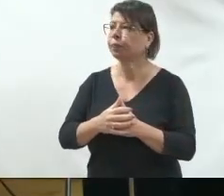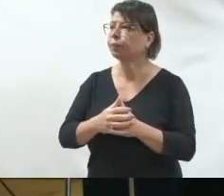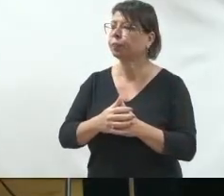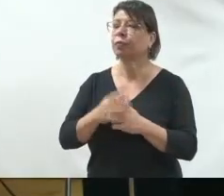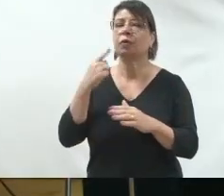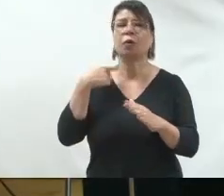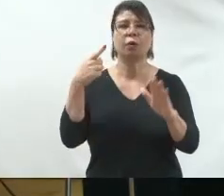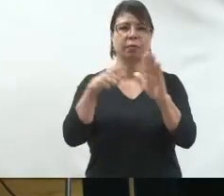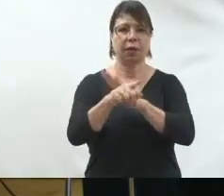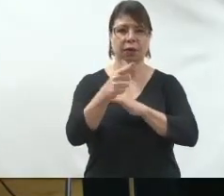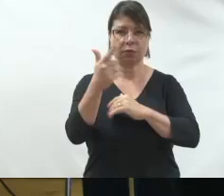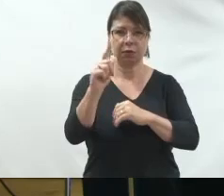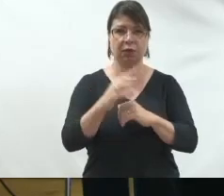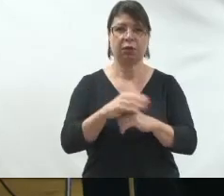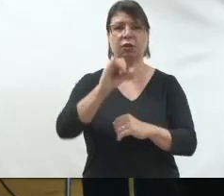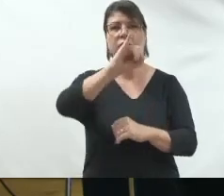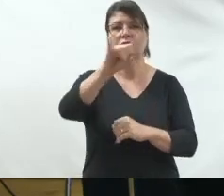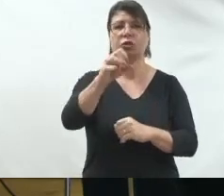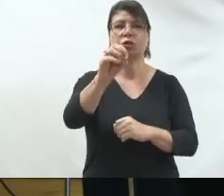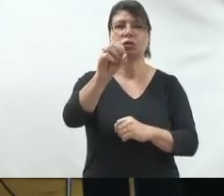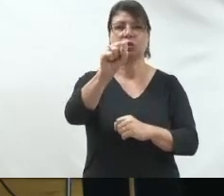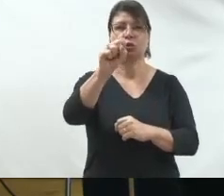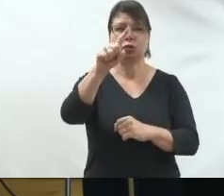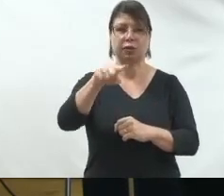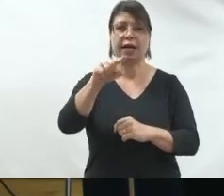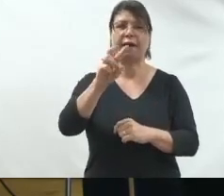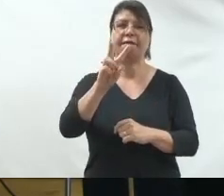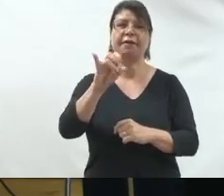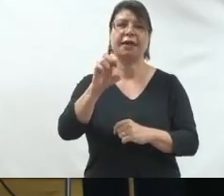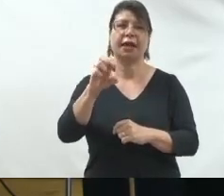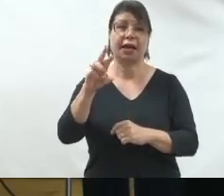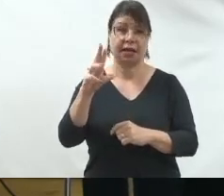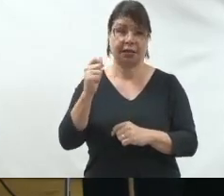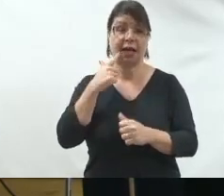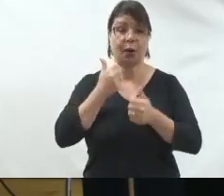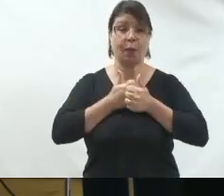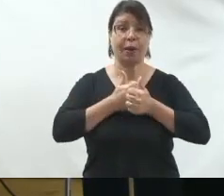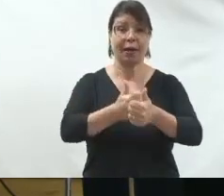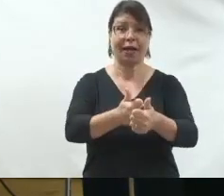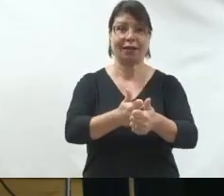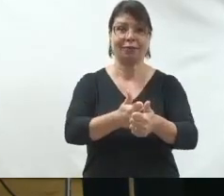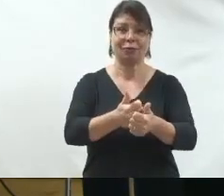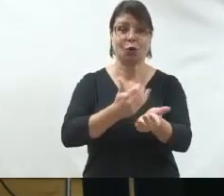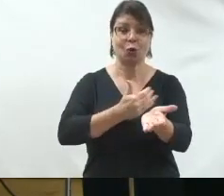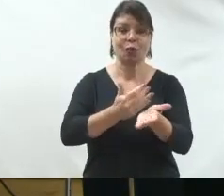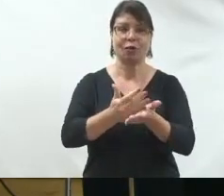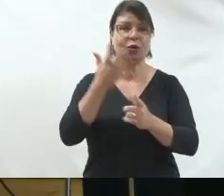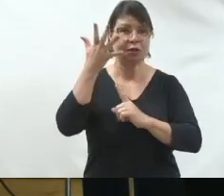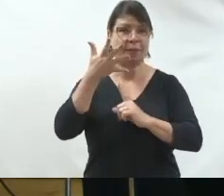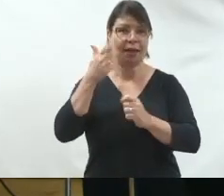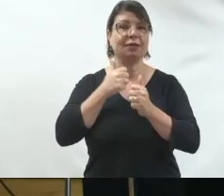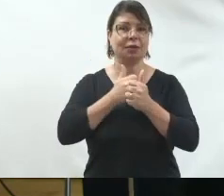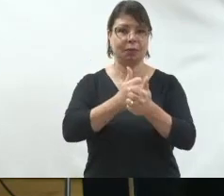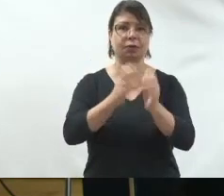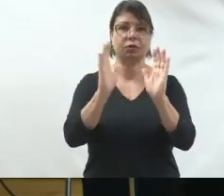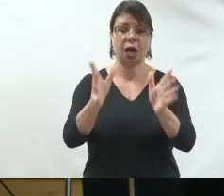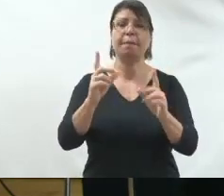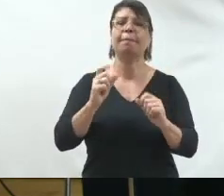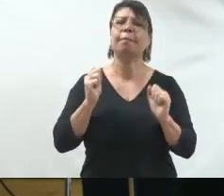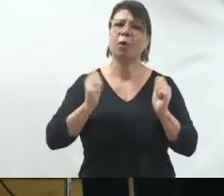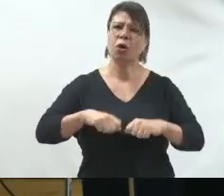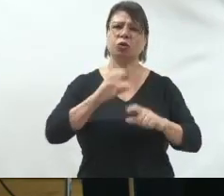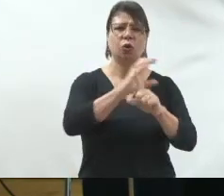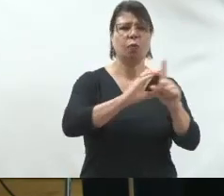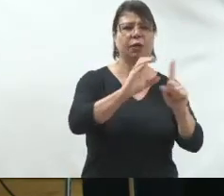aqui mais uma pergunta o José Vieira inclusive está acompanhando a gente assistindo desde o início ele diz o seguinte professor posso fazer reuniões em comunidade